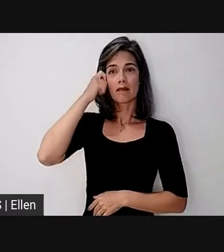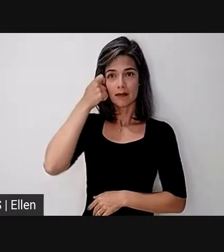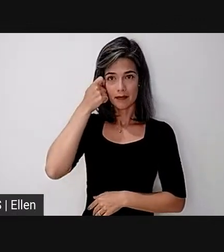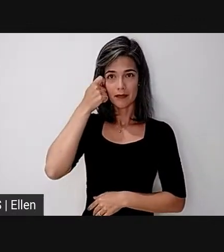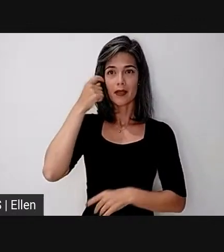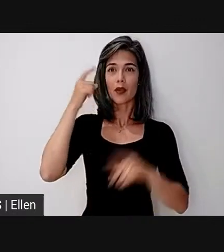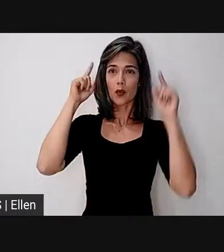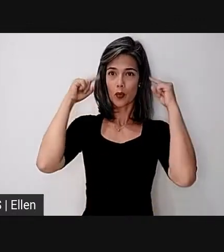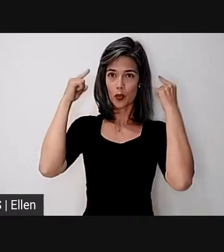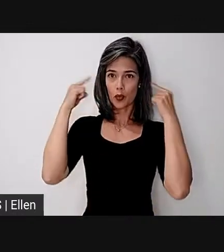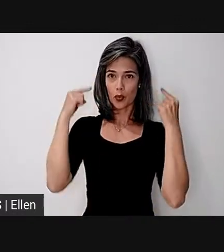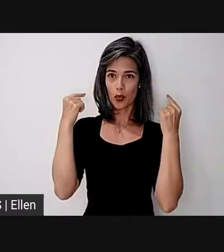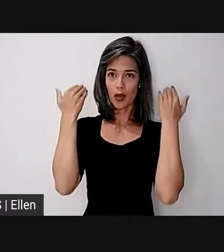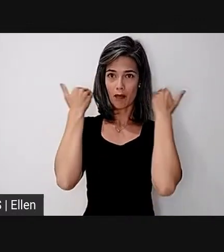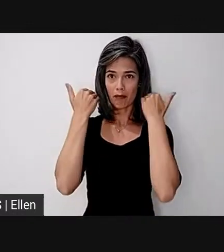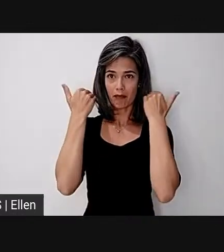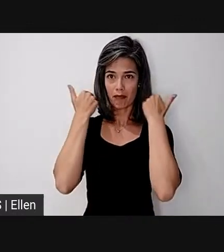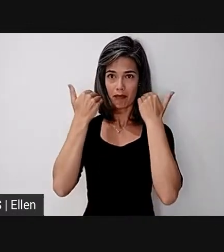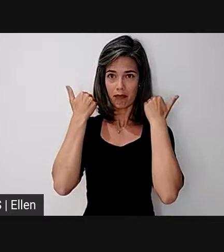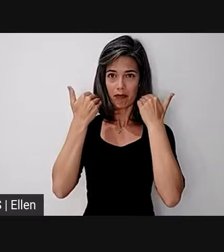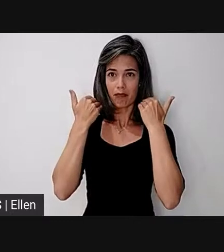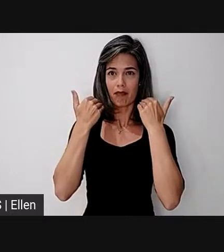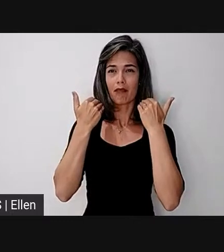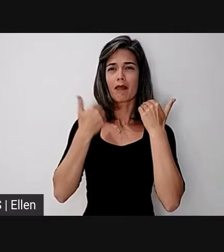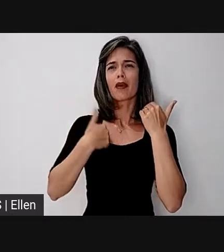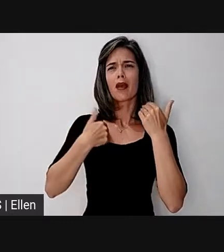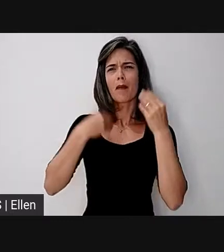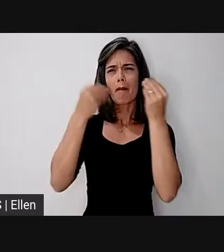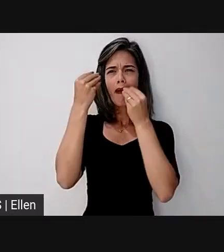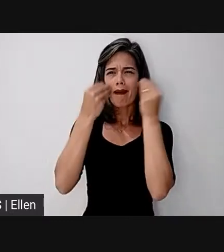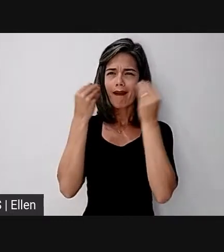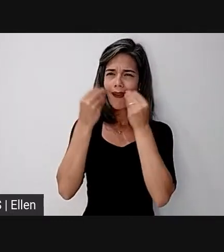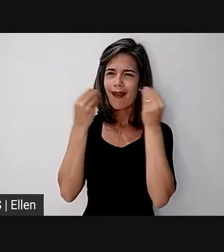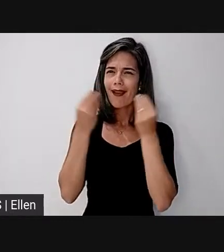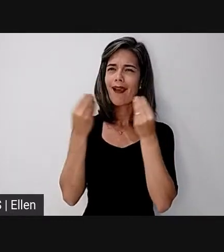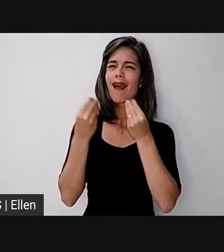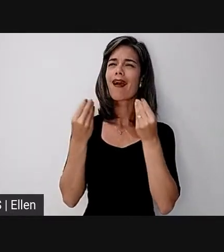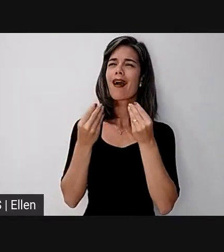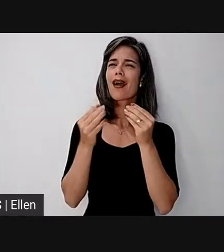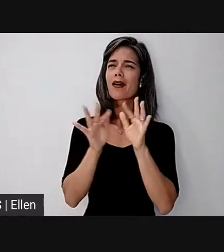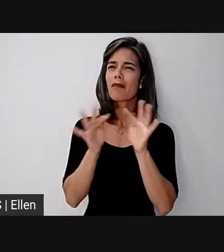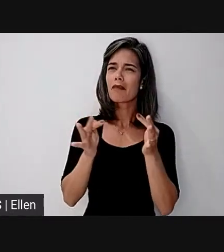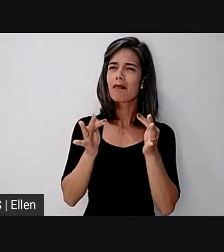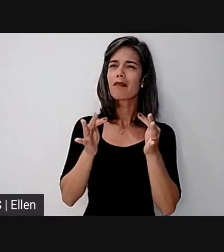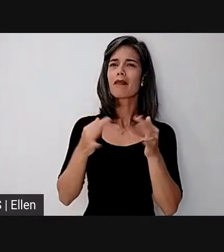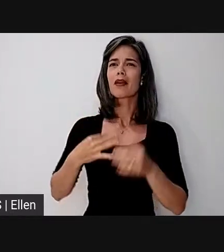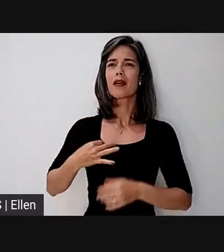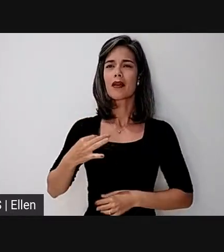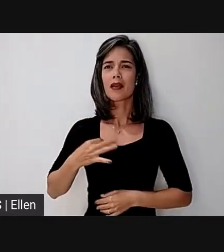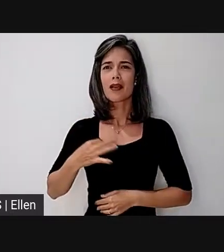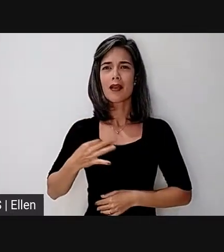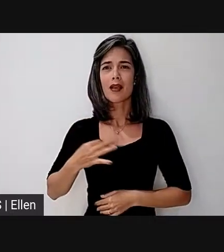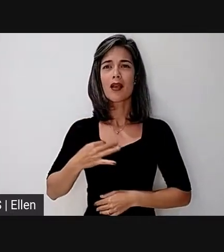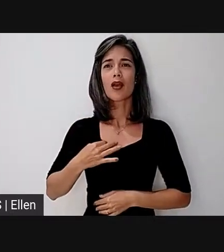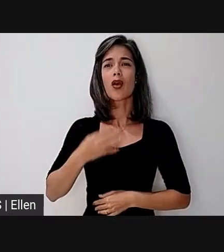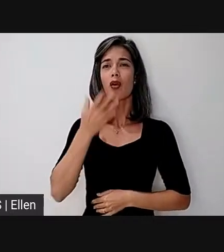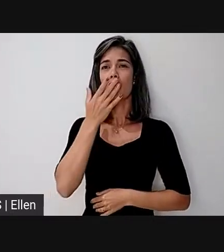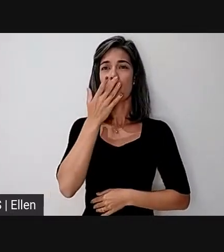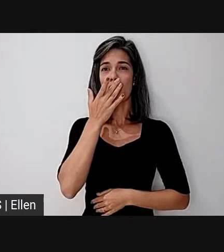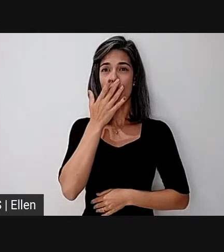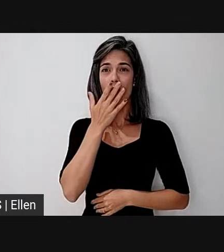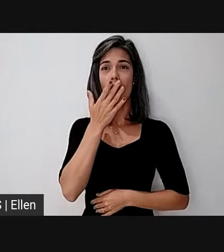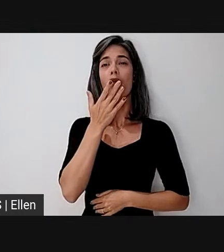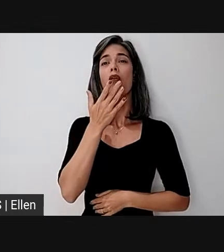eu estou usando uma leve maquiagem, estou com uma camisa da cor lilás e estou num